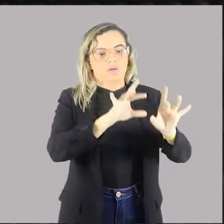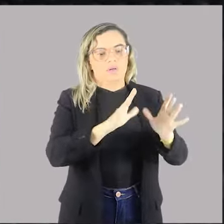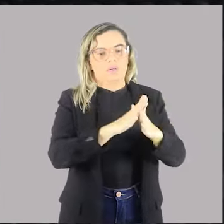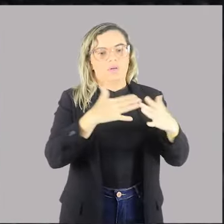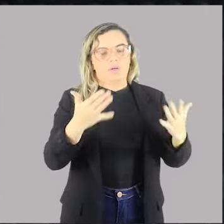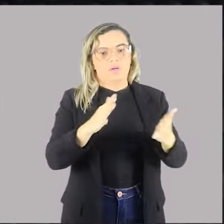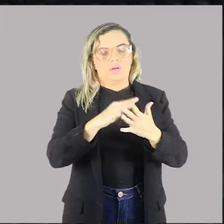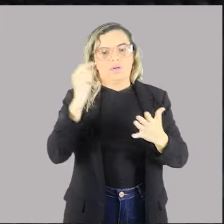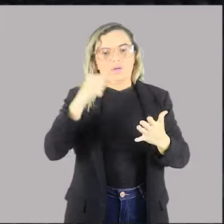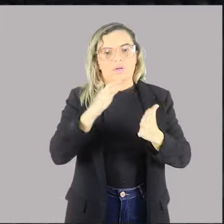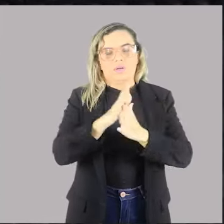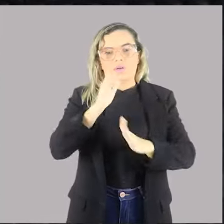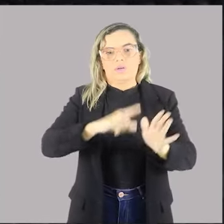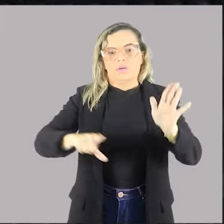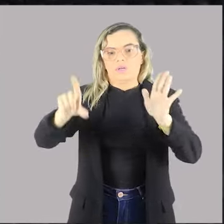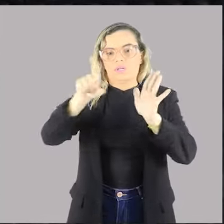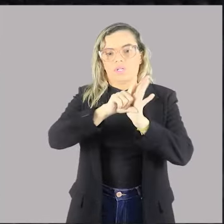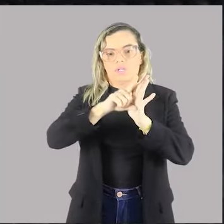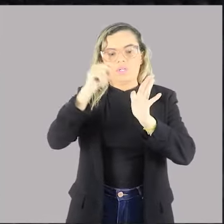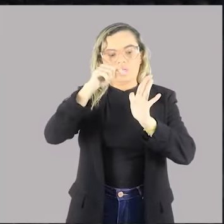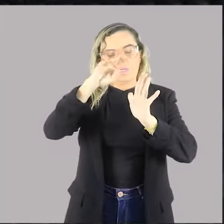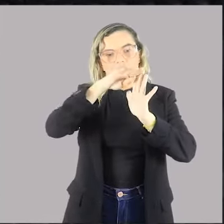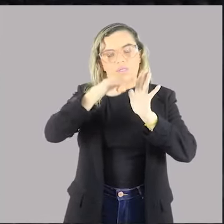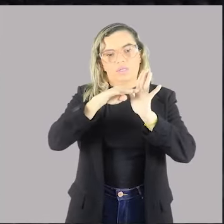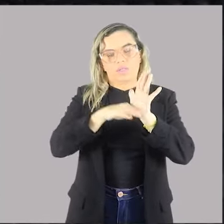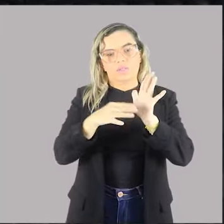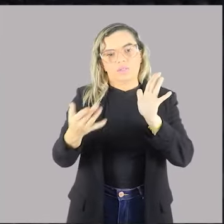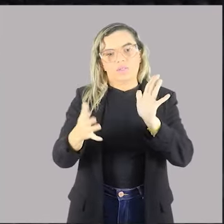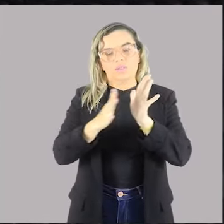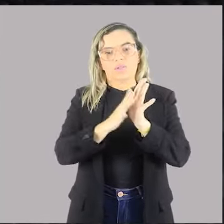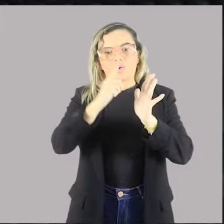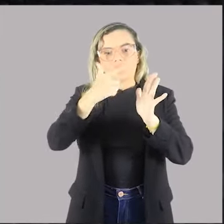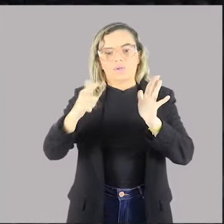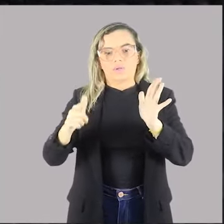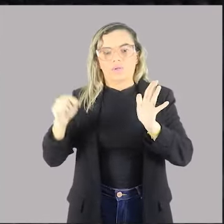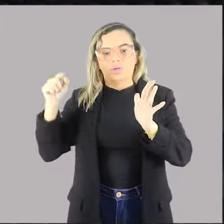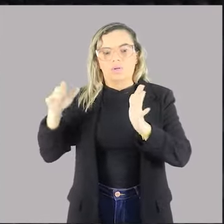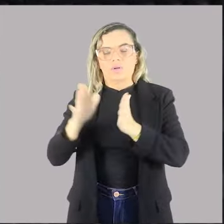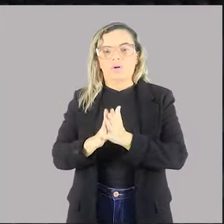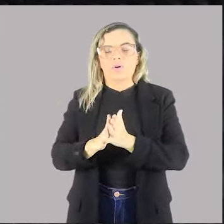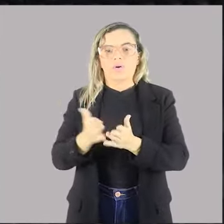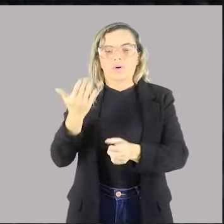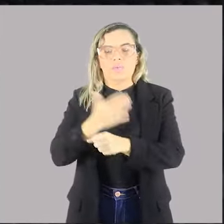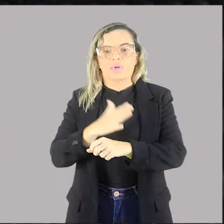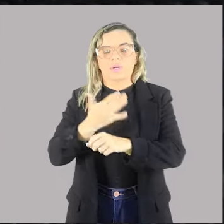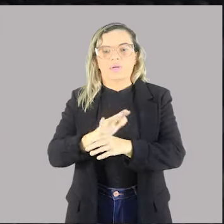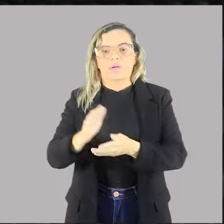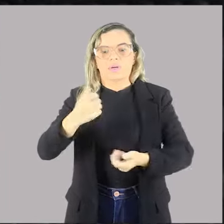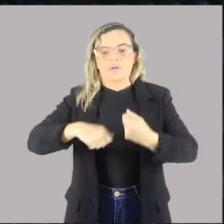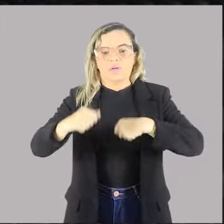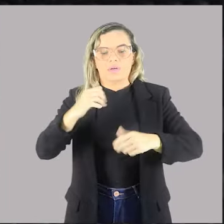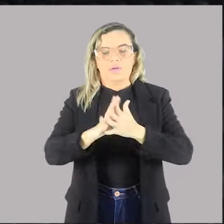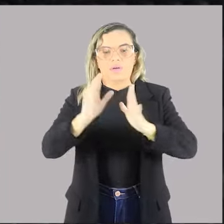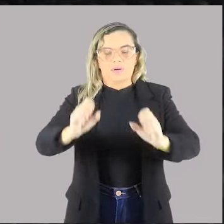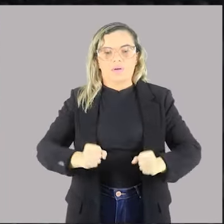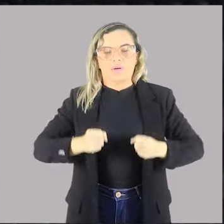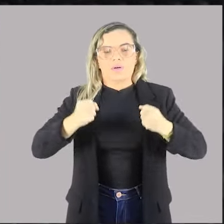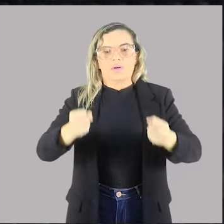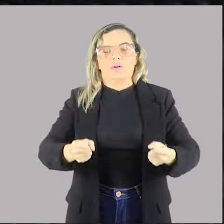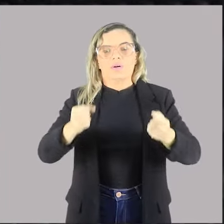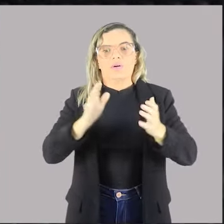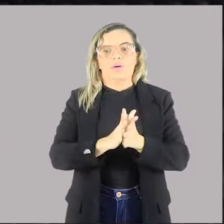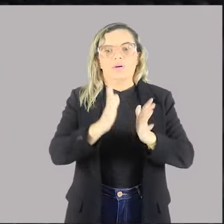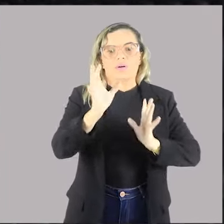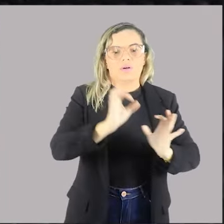naquilo que a lei não contratou para tornar o ato administrativo mais viável, é possível sim que haja um